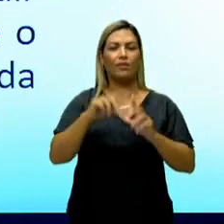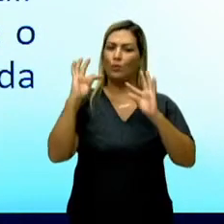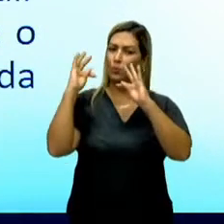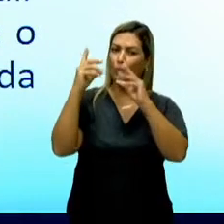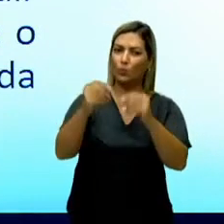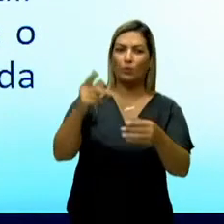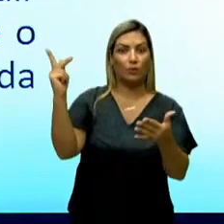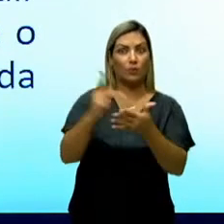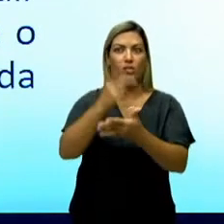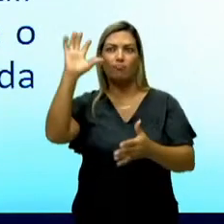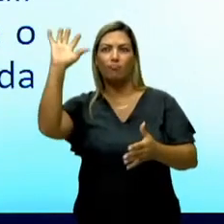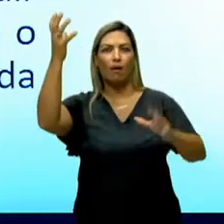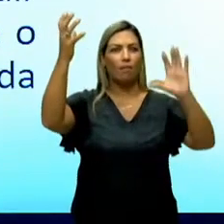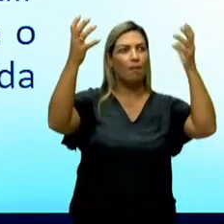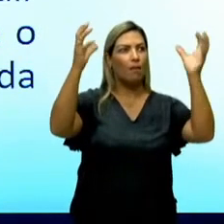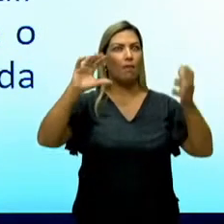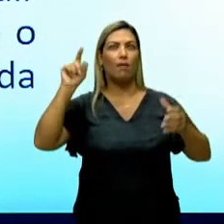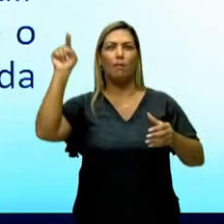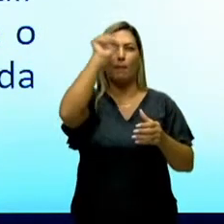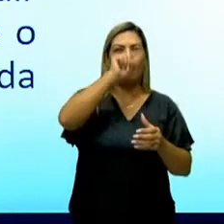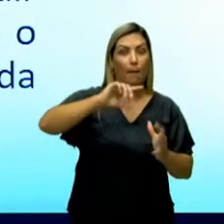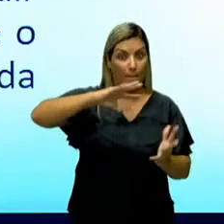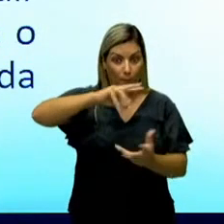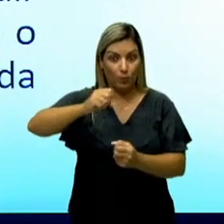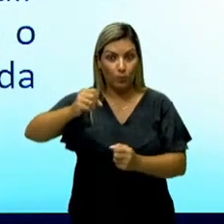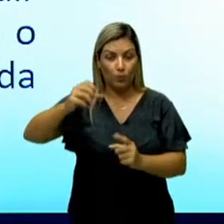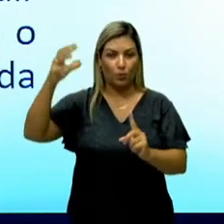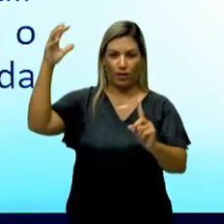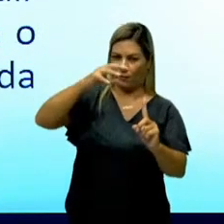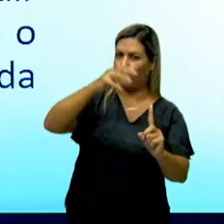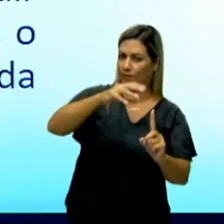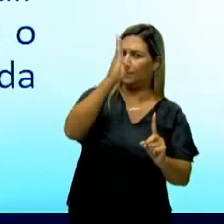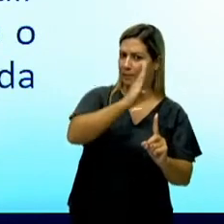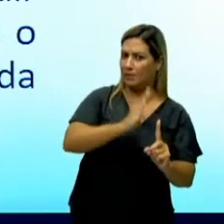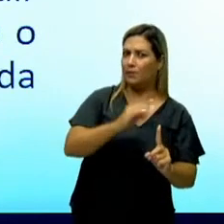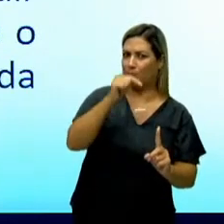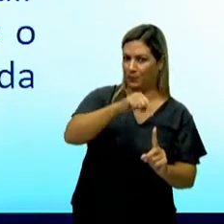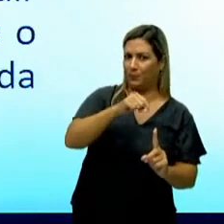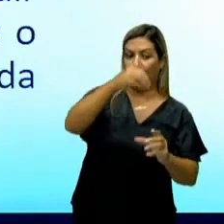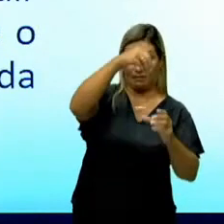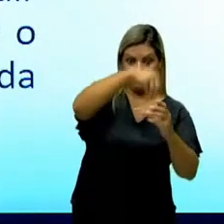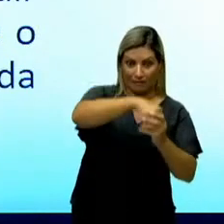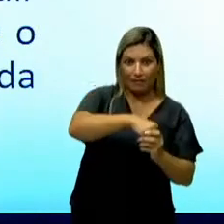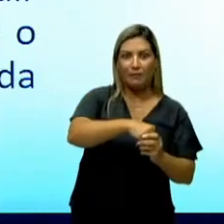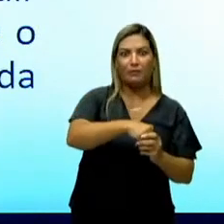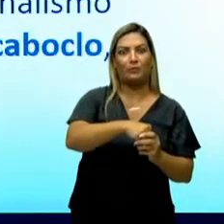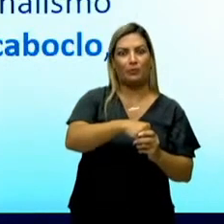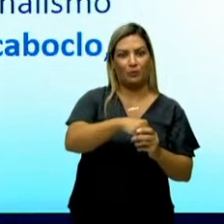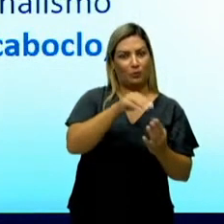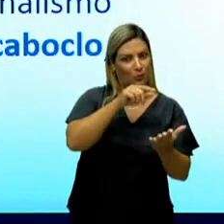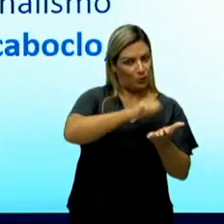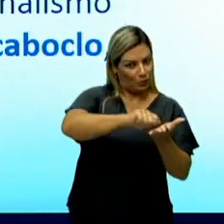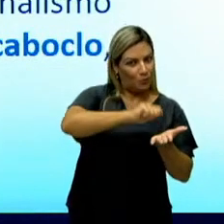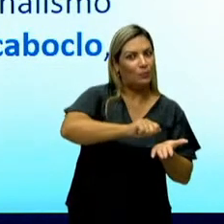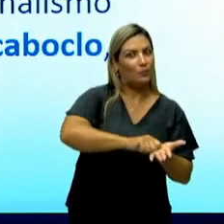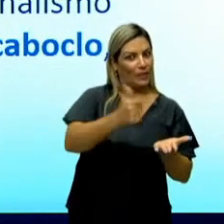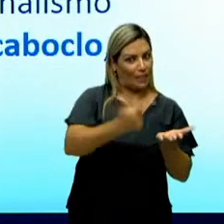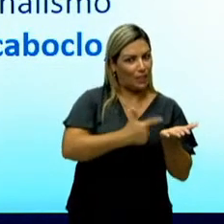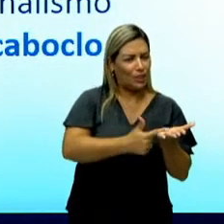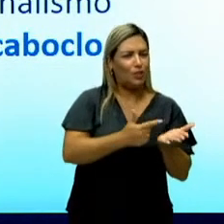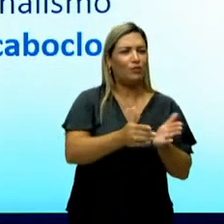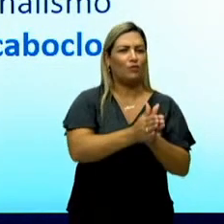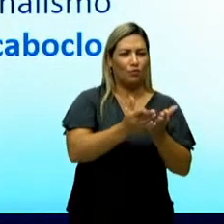está acontecendo no mundo reflete dentro do nosso Brasil e, consequentemente, dentro da nossa produção literária.